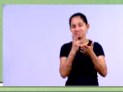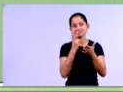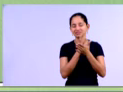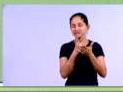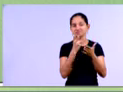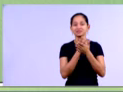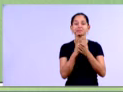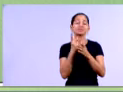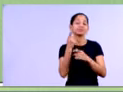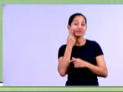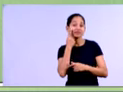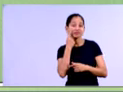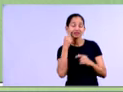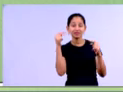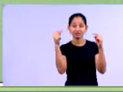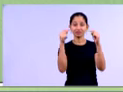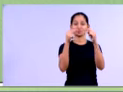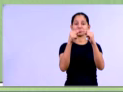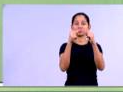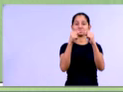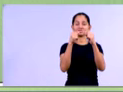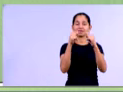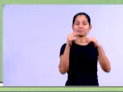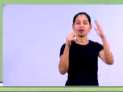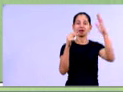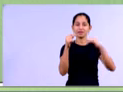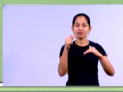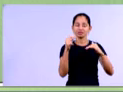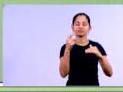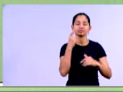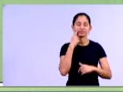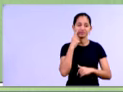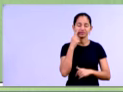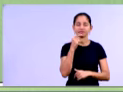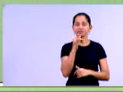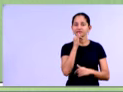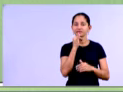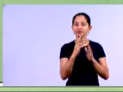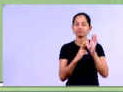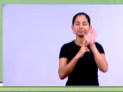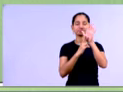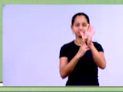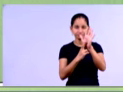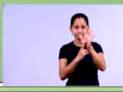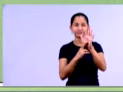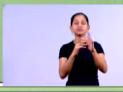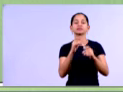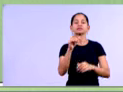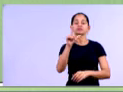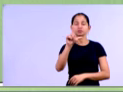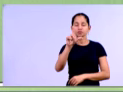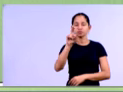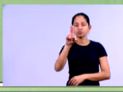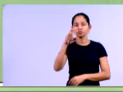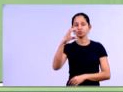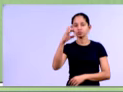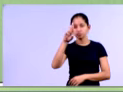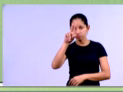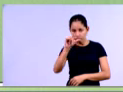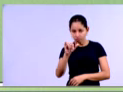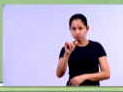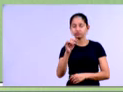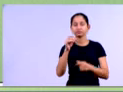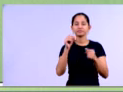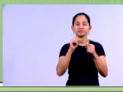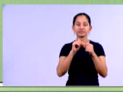ser o ponto de medida. Então, o nosso lucro líquido aqui embaixo, por exemplo, quanto que ele representa da receita líquida? Eu vou pegar o lucro líquido, dividir pela receita